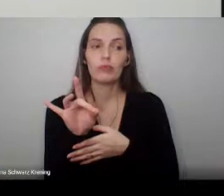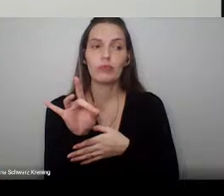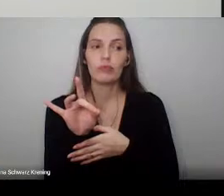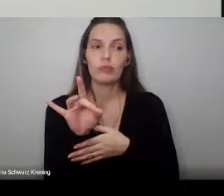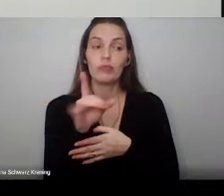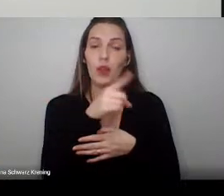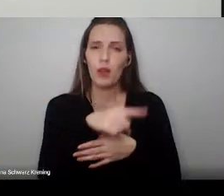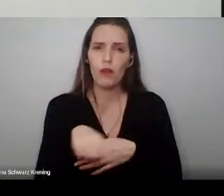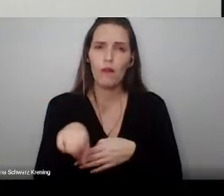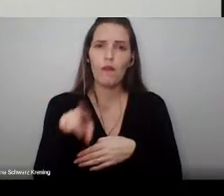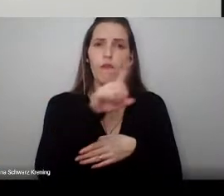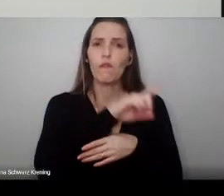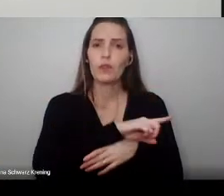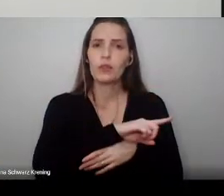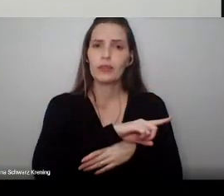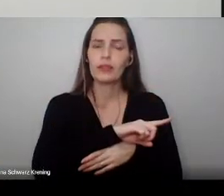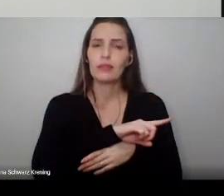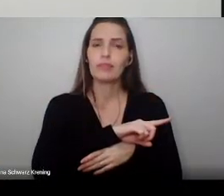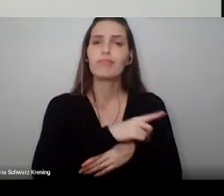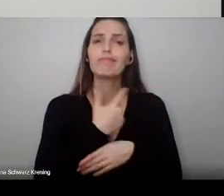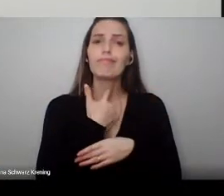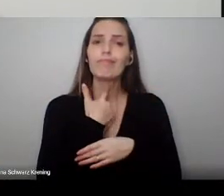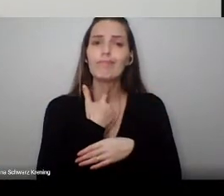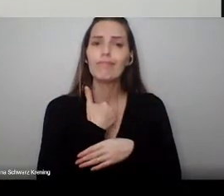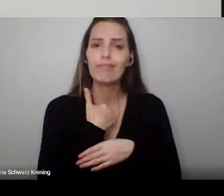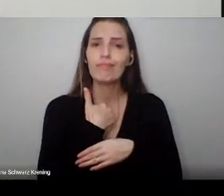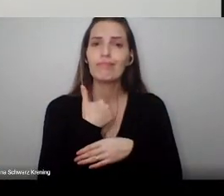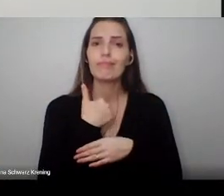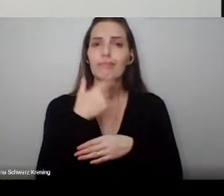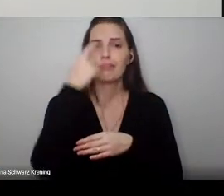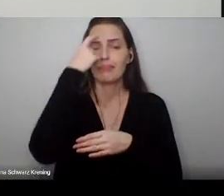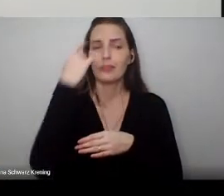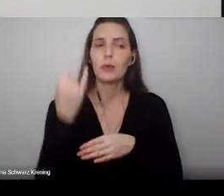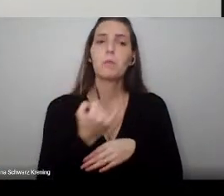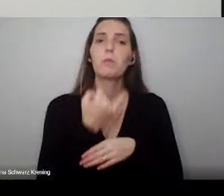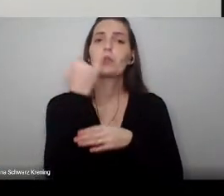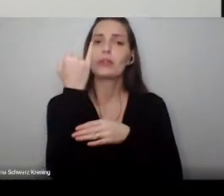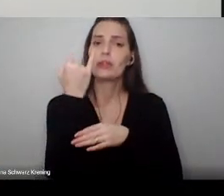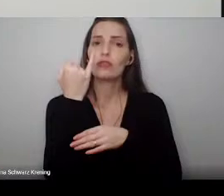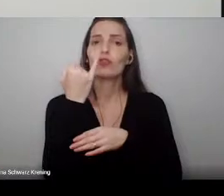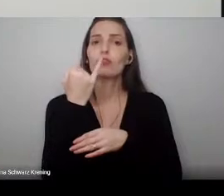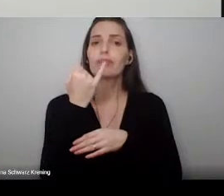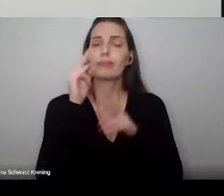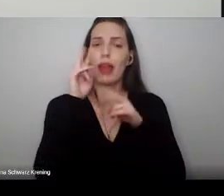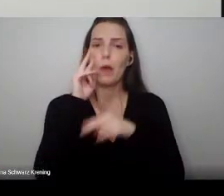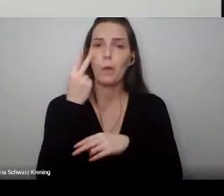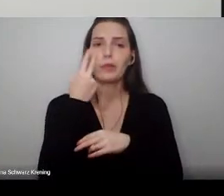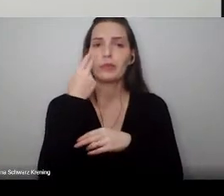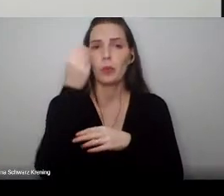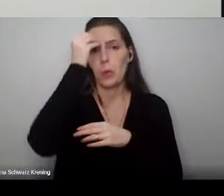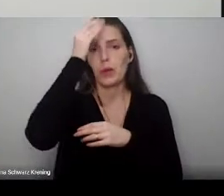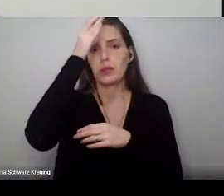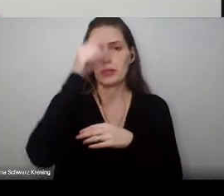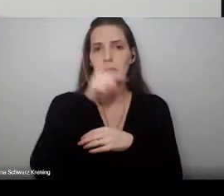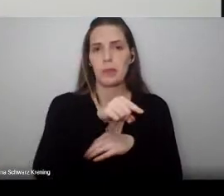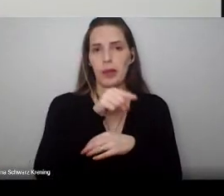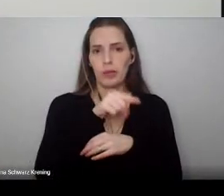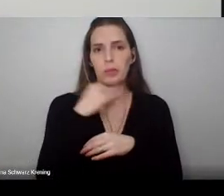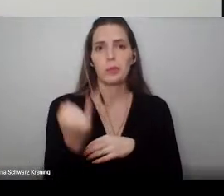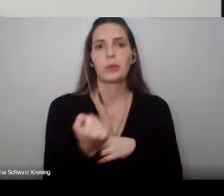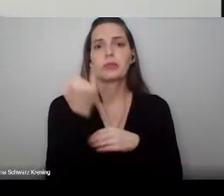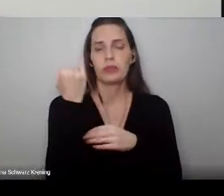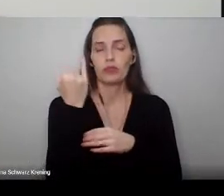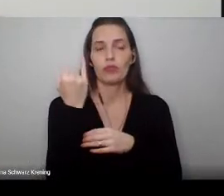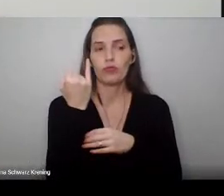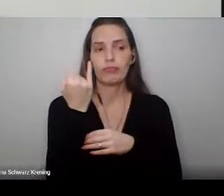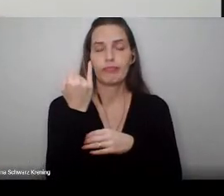pela representação e pela disseminação do conhecimento. Isso se deu muitas vezes pelo apoio aos novos colegas,